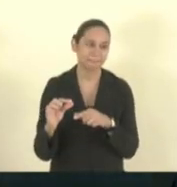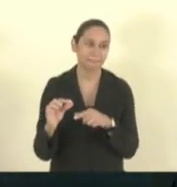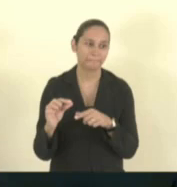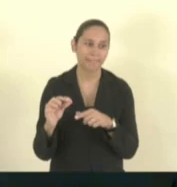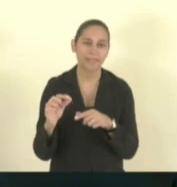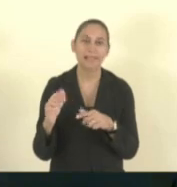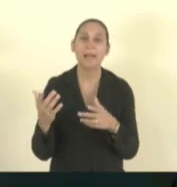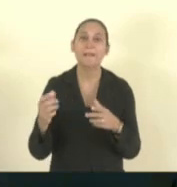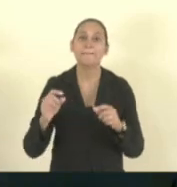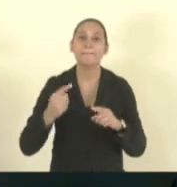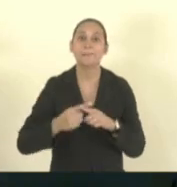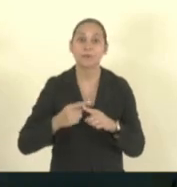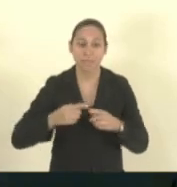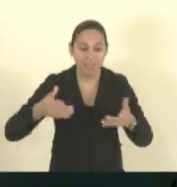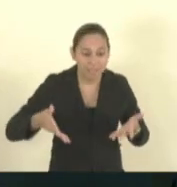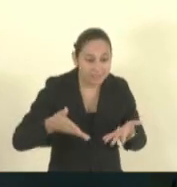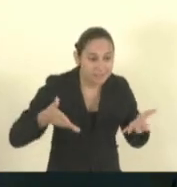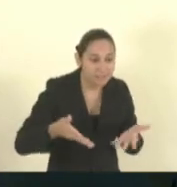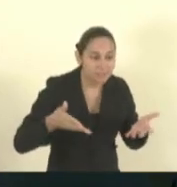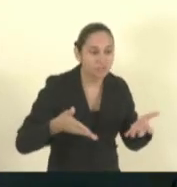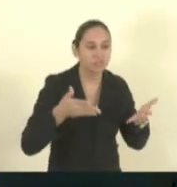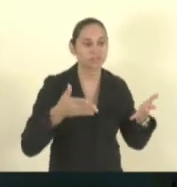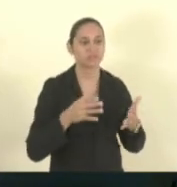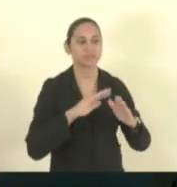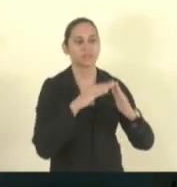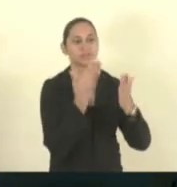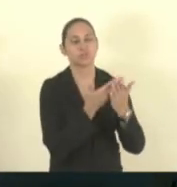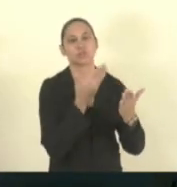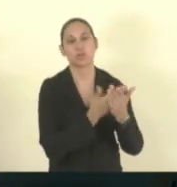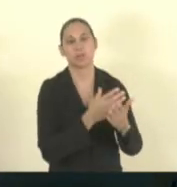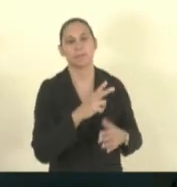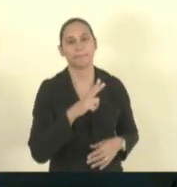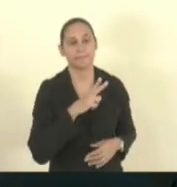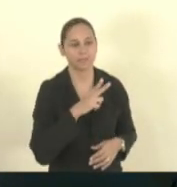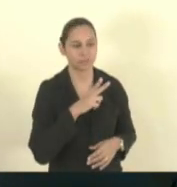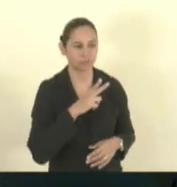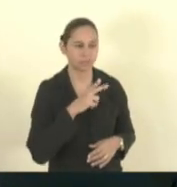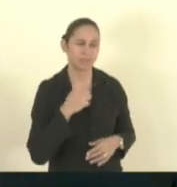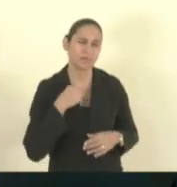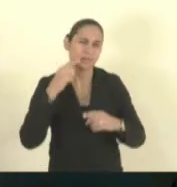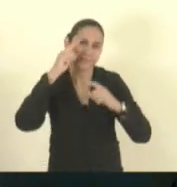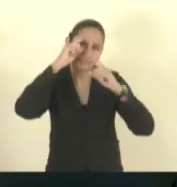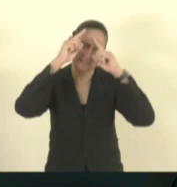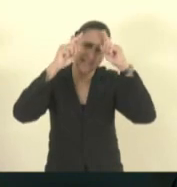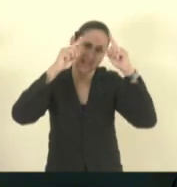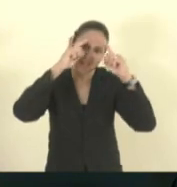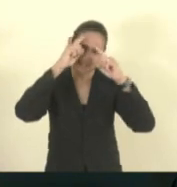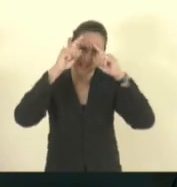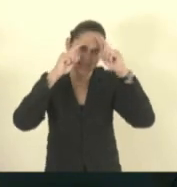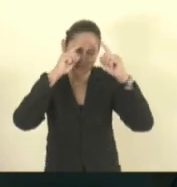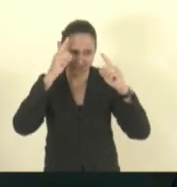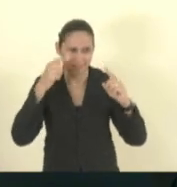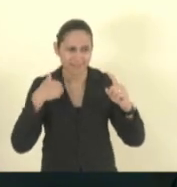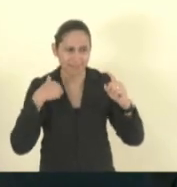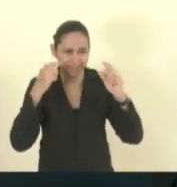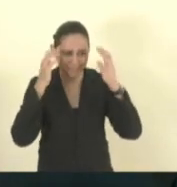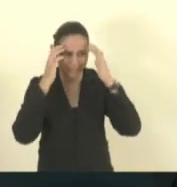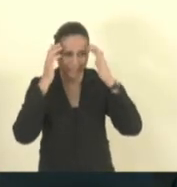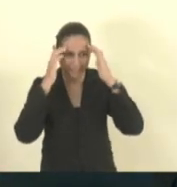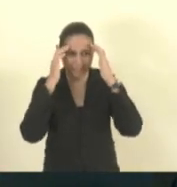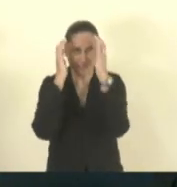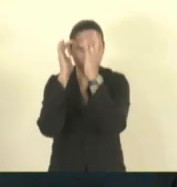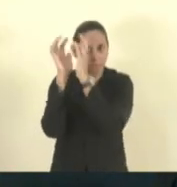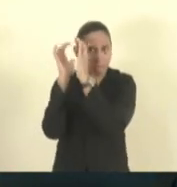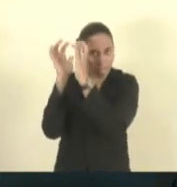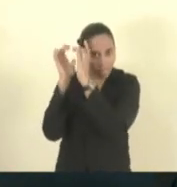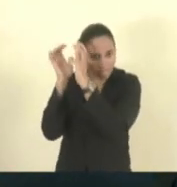talvez incentive a escola particular estou falando aí específico estou dando ideia gente que minha cabeça fica o tempo